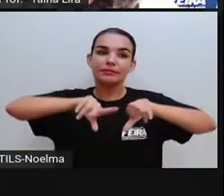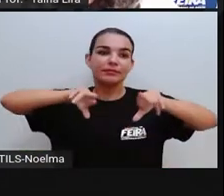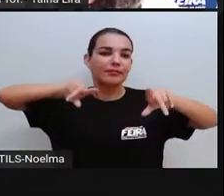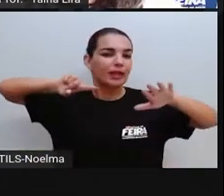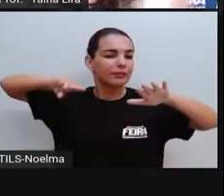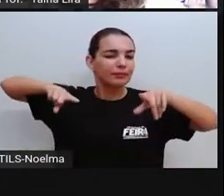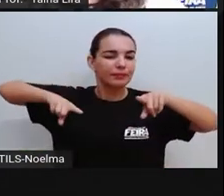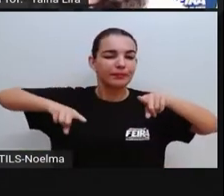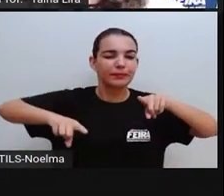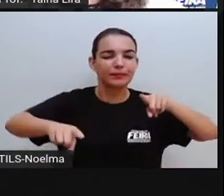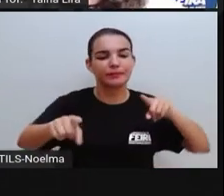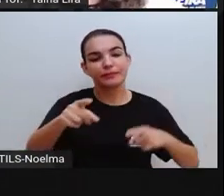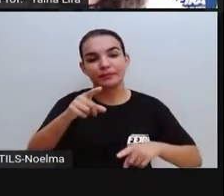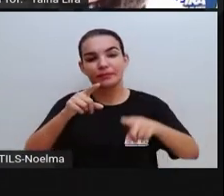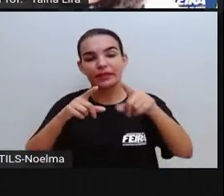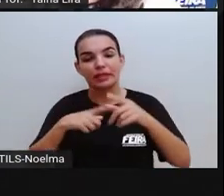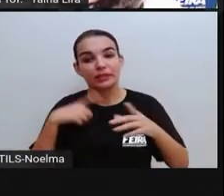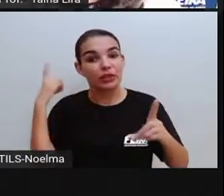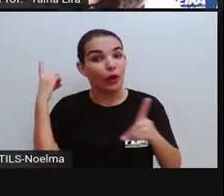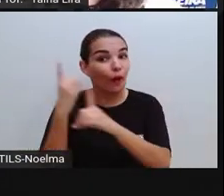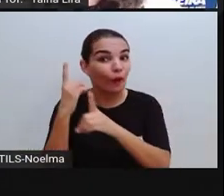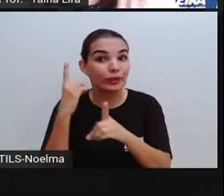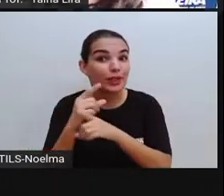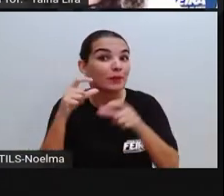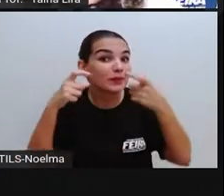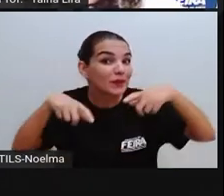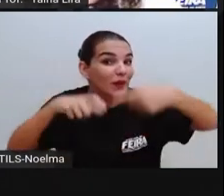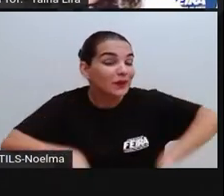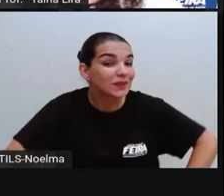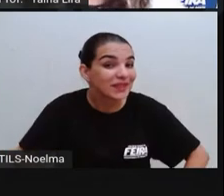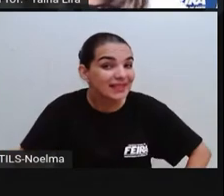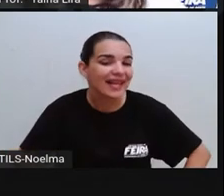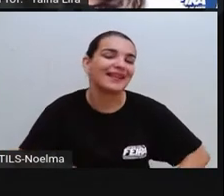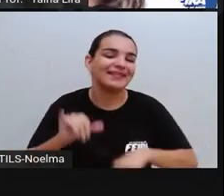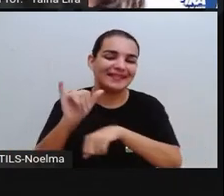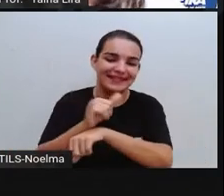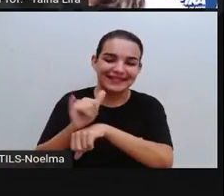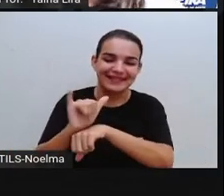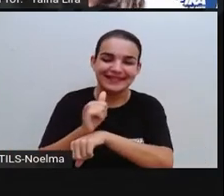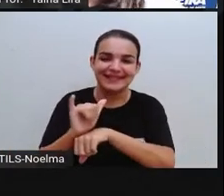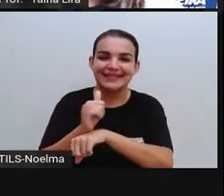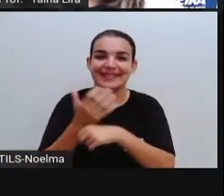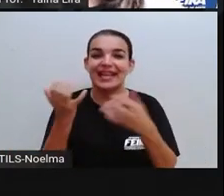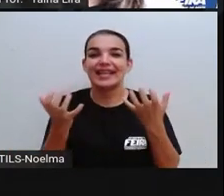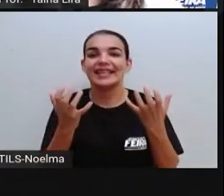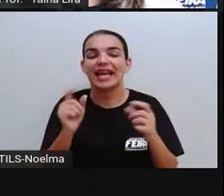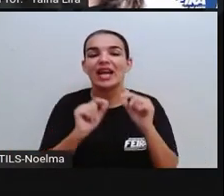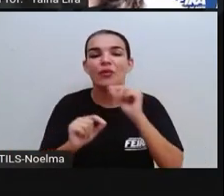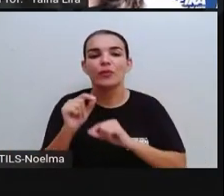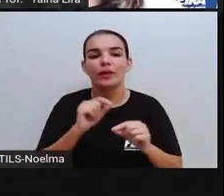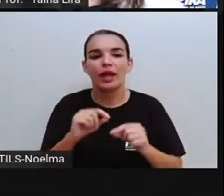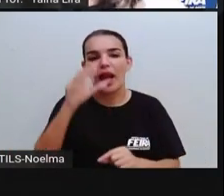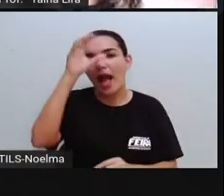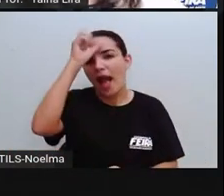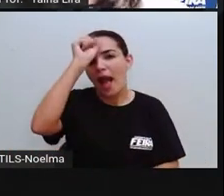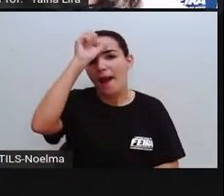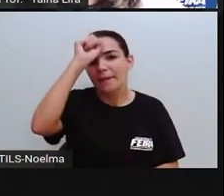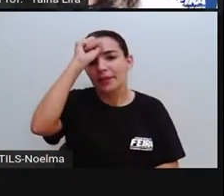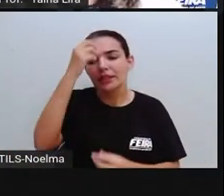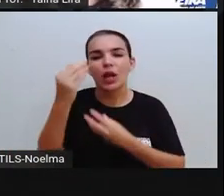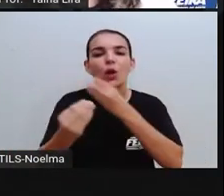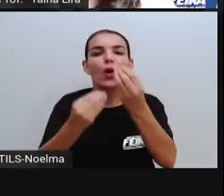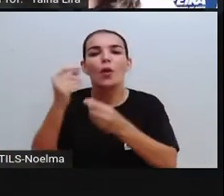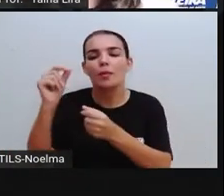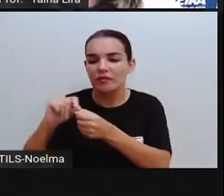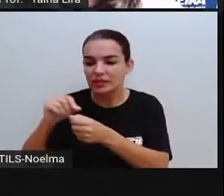Aliás, várias coisas que nós queremos encontrar hoje, nós encontramos no YouTube, né? Às vezes a gente quer saber como é que faz alguma